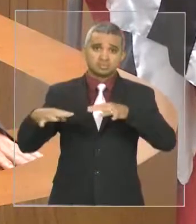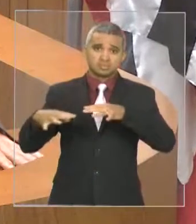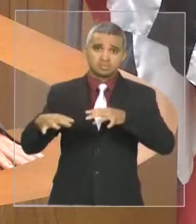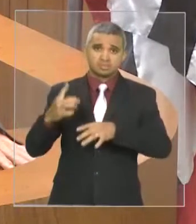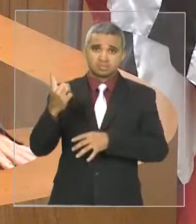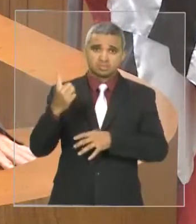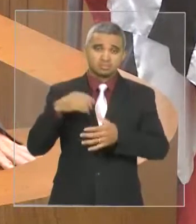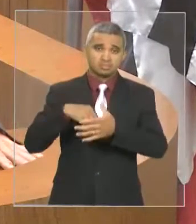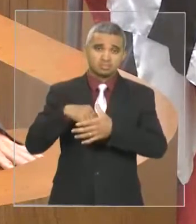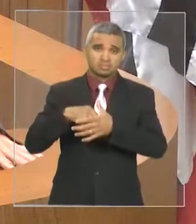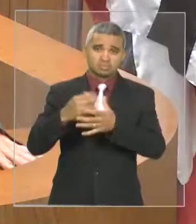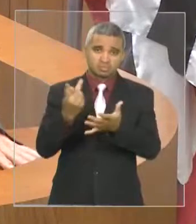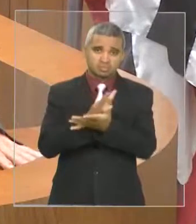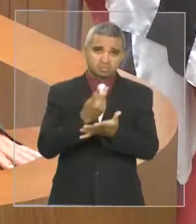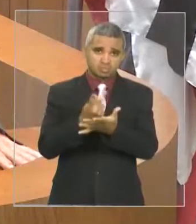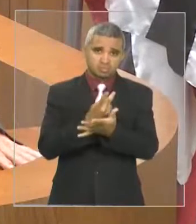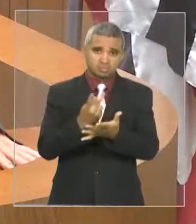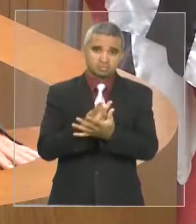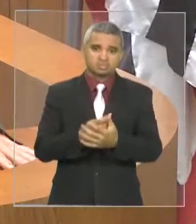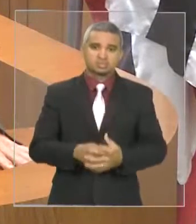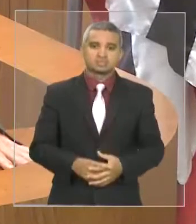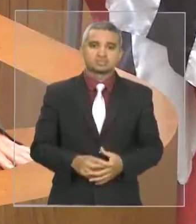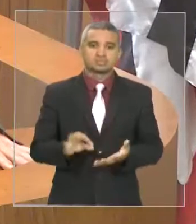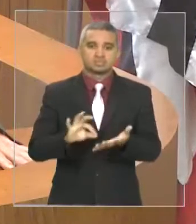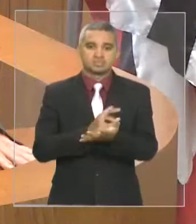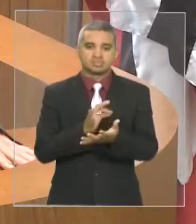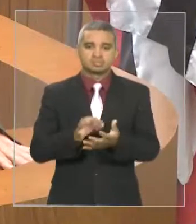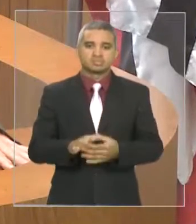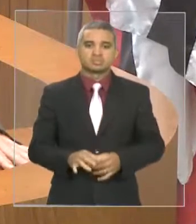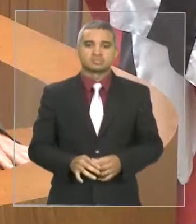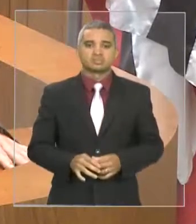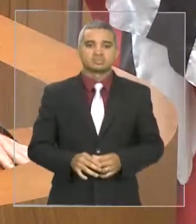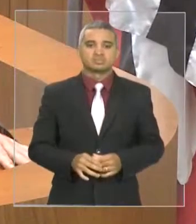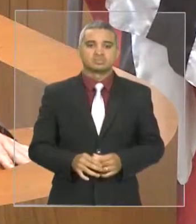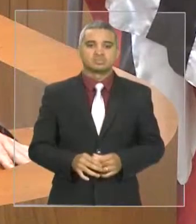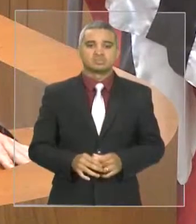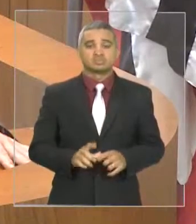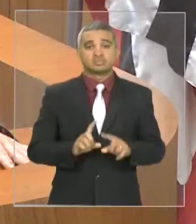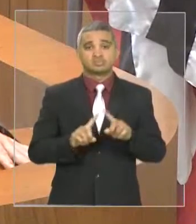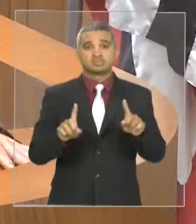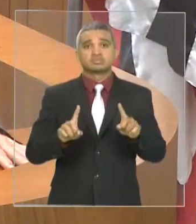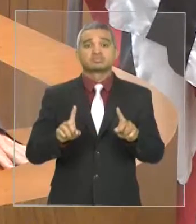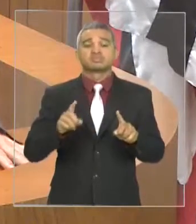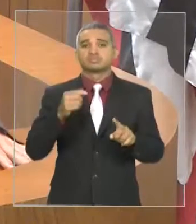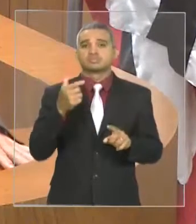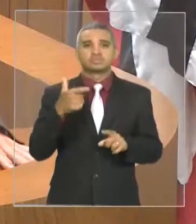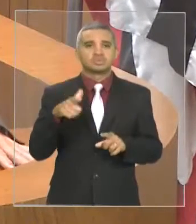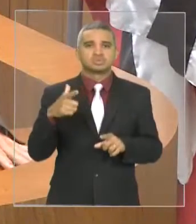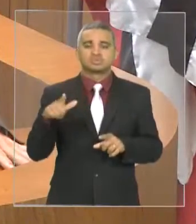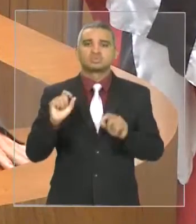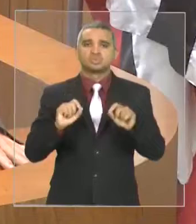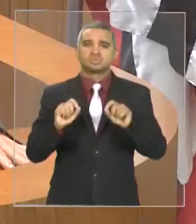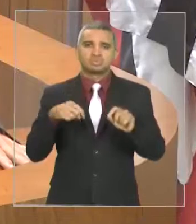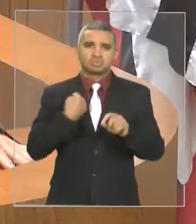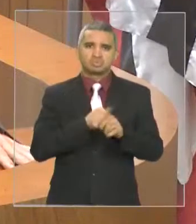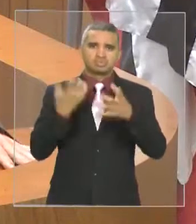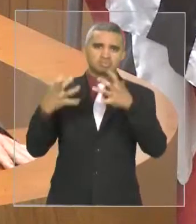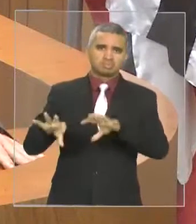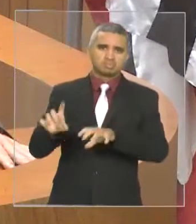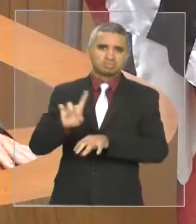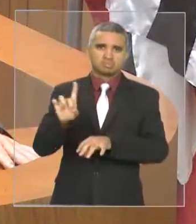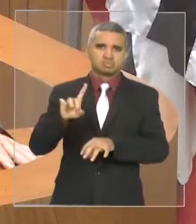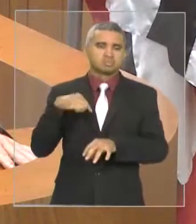considerou essa irregularidade. Não houve recusa em relação a essa denúncia. Essa